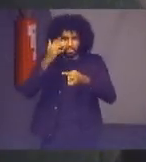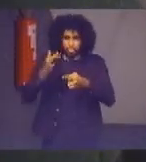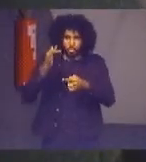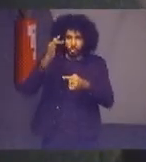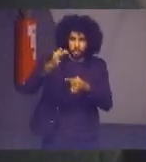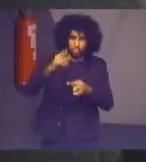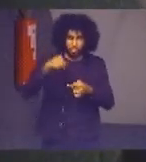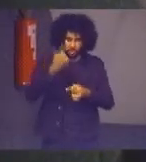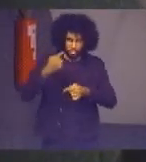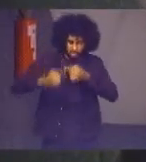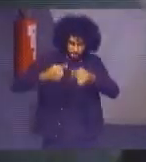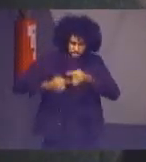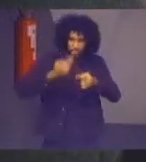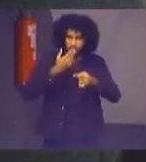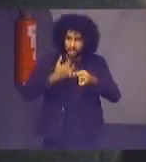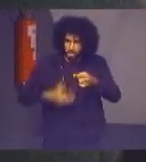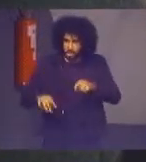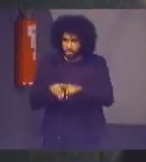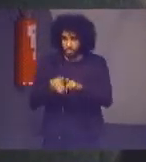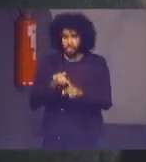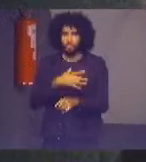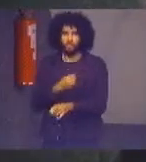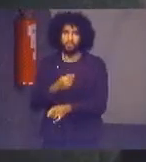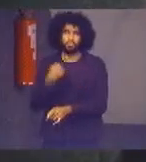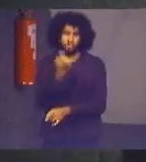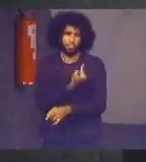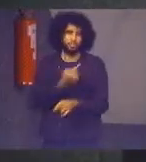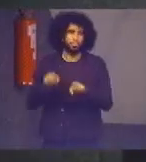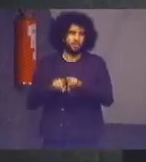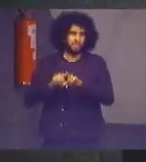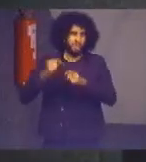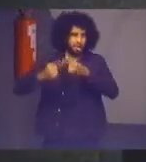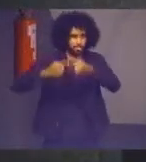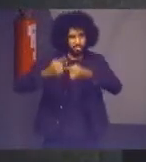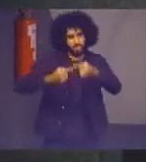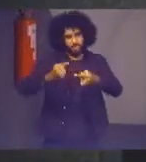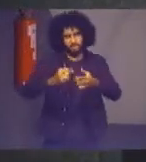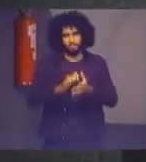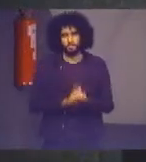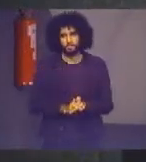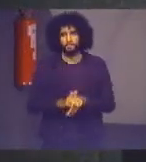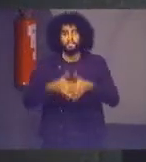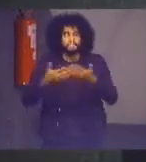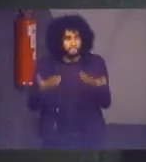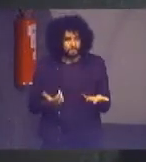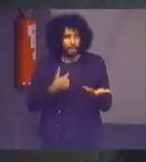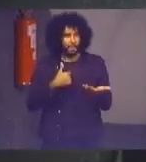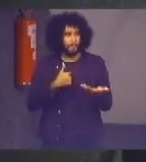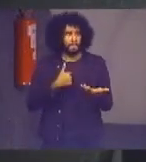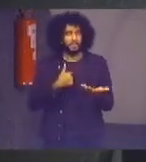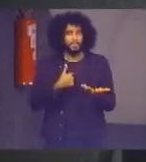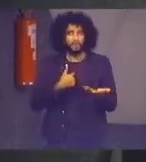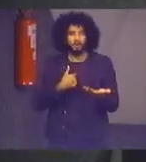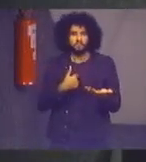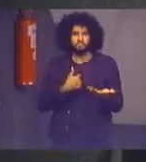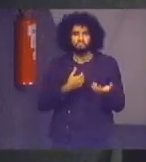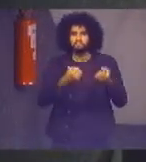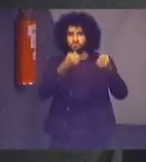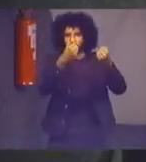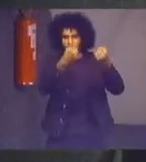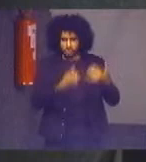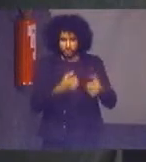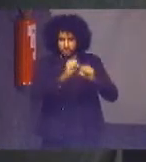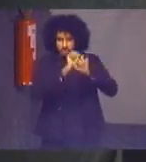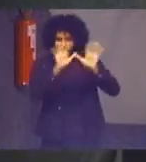filhos o futuro das gerações por isso que eu deixo bastante claro que